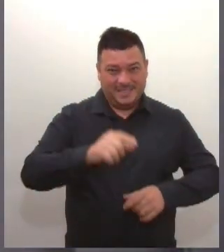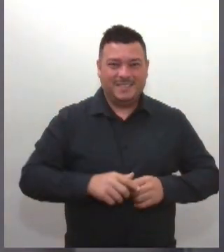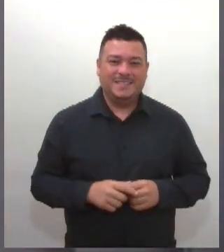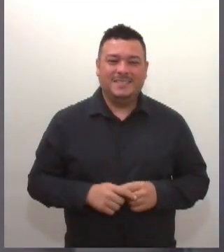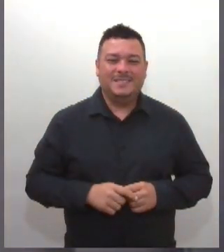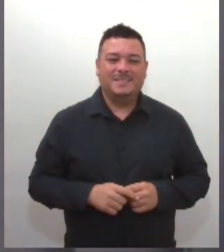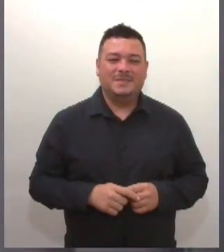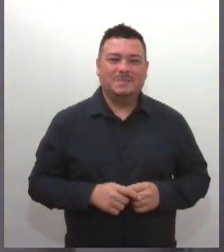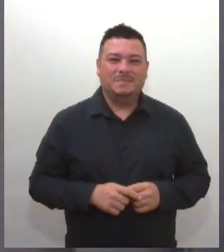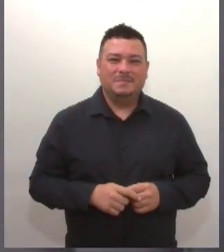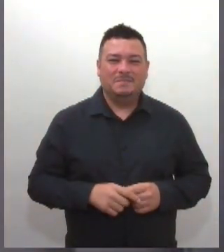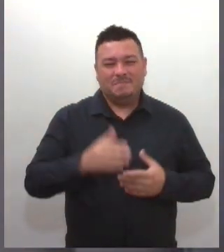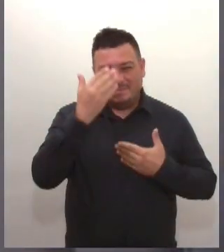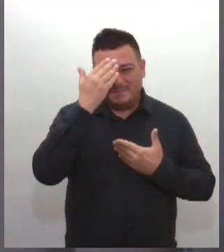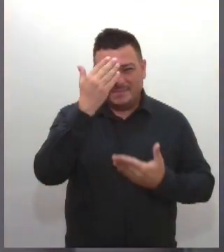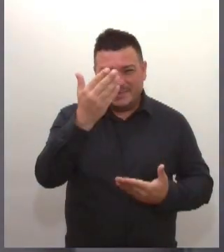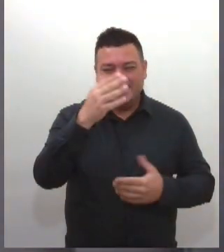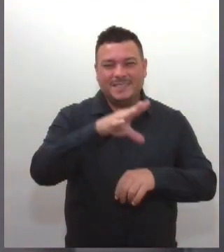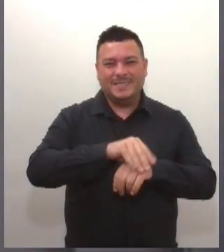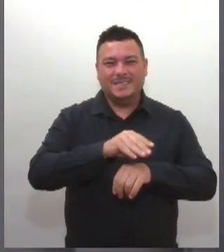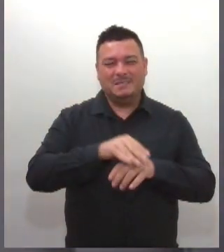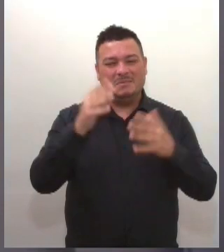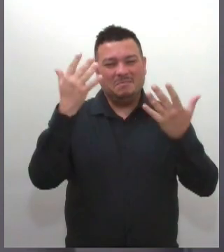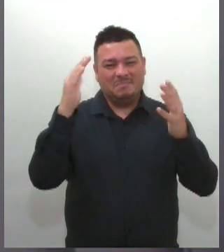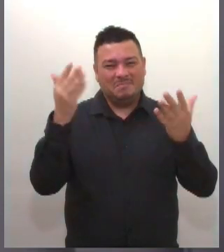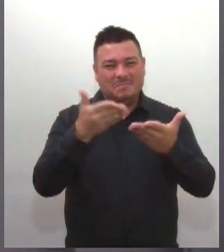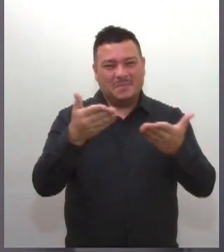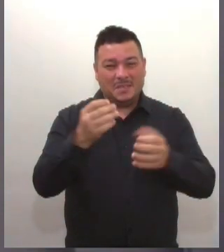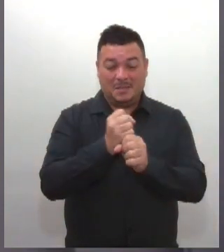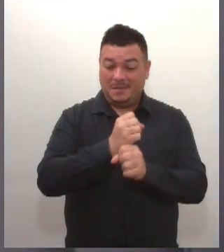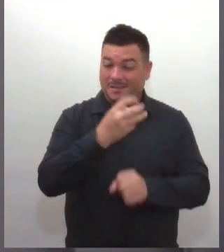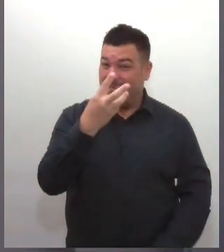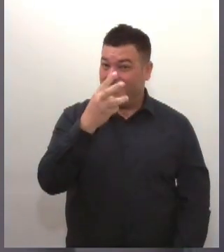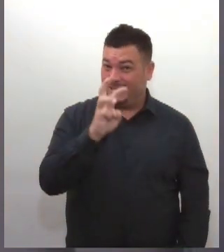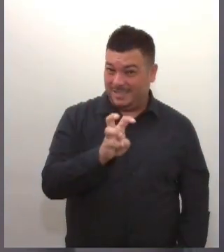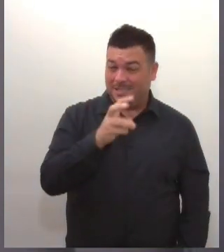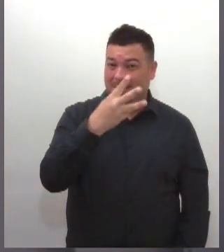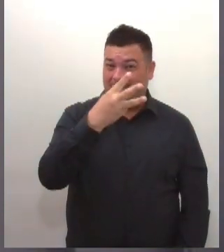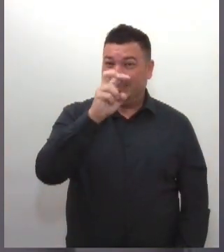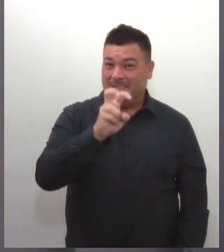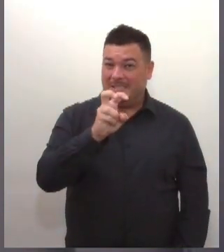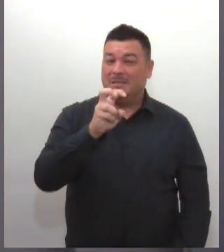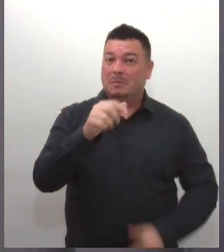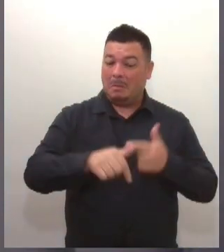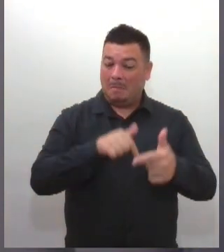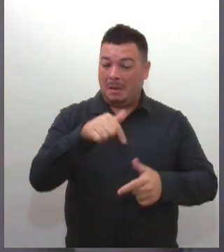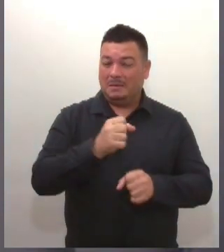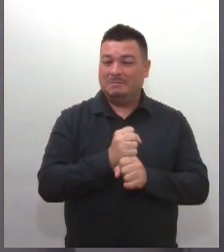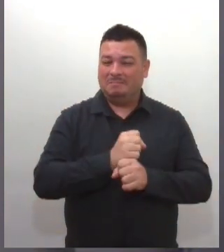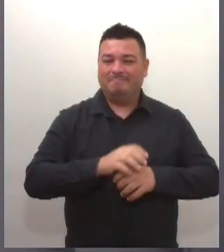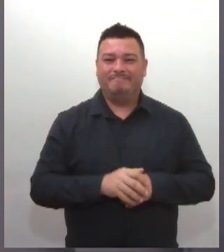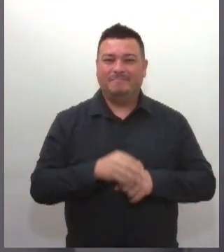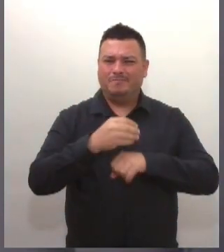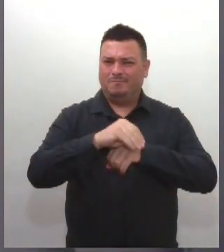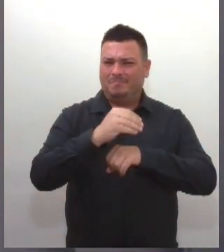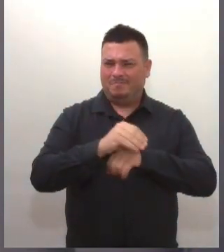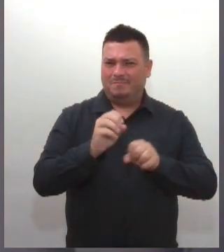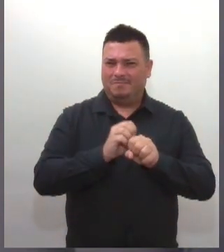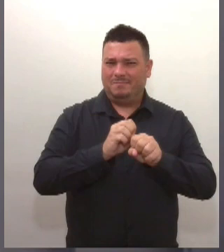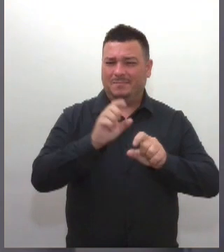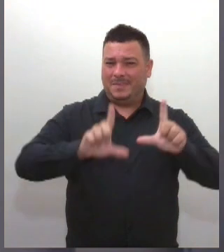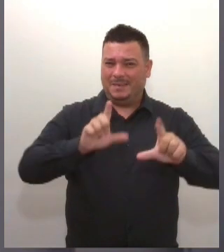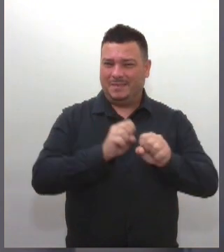Obrigada, Petrusca, e parabéns aí pelos 35 anos de atividades em Sergipe. E o informativo da TV Alese fica por aqui.